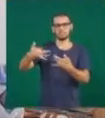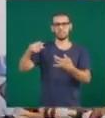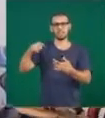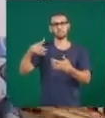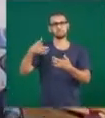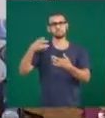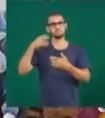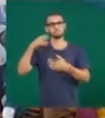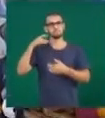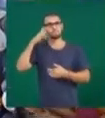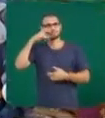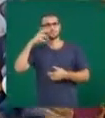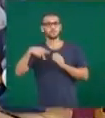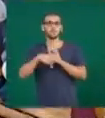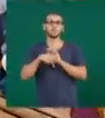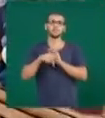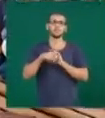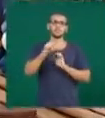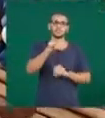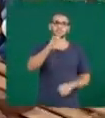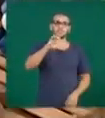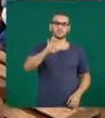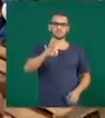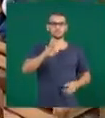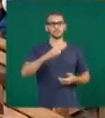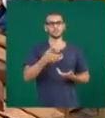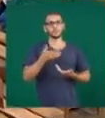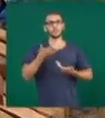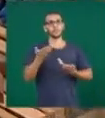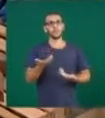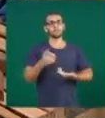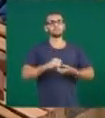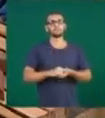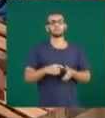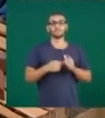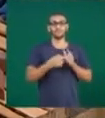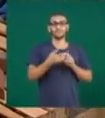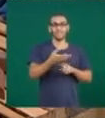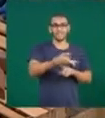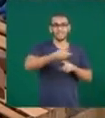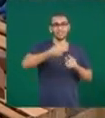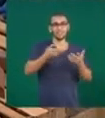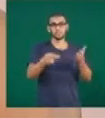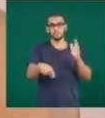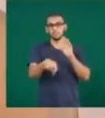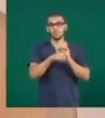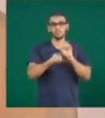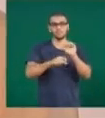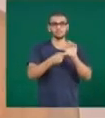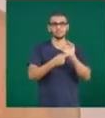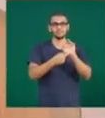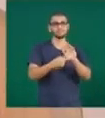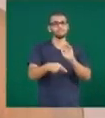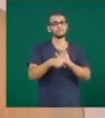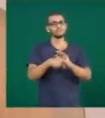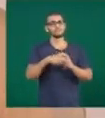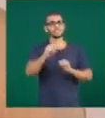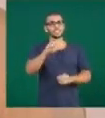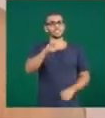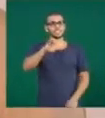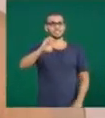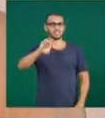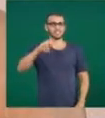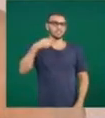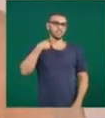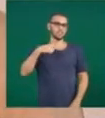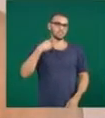arte? As obras de arte, é mais uma exposição que o Sesc Minas promove, né? Mostra de artes. E com o